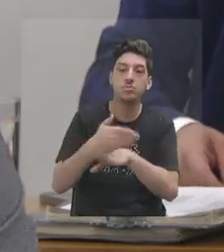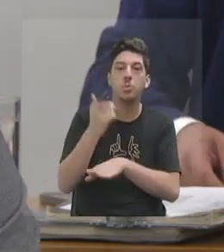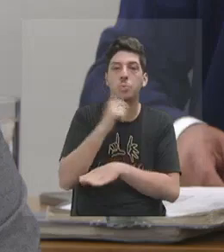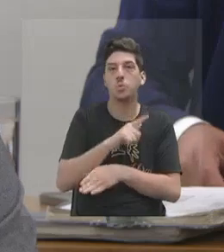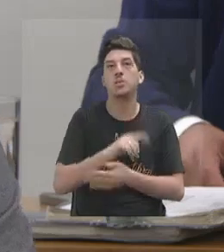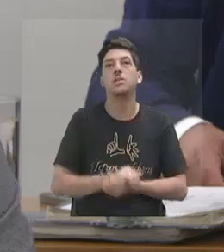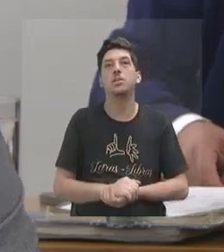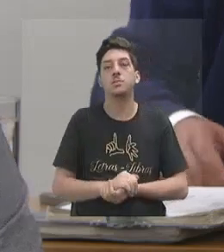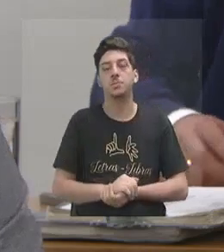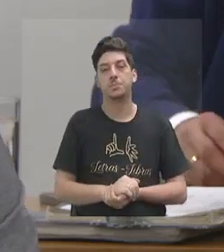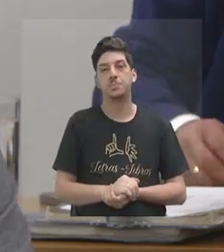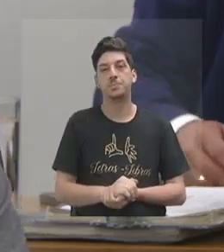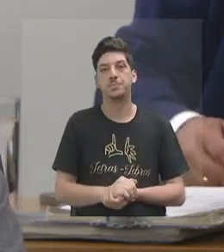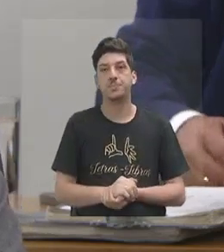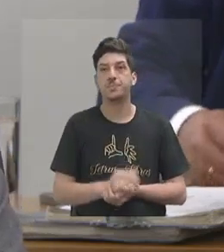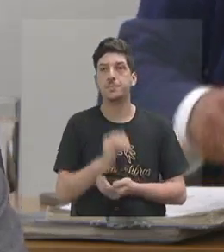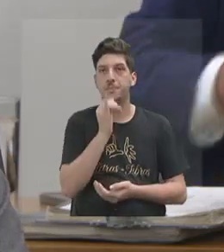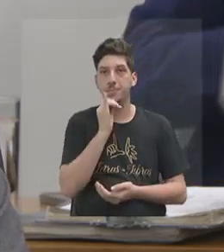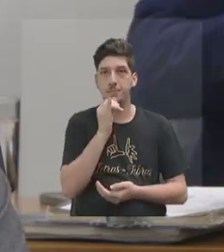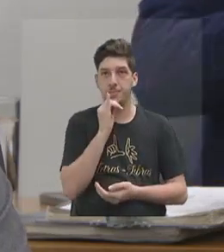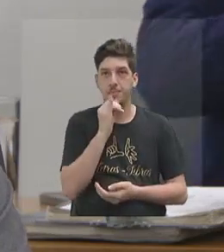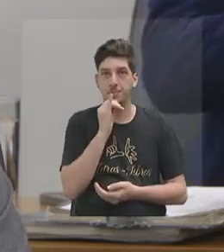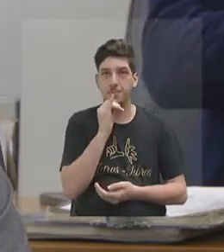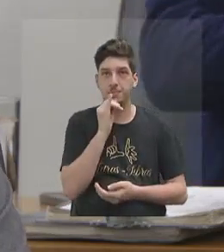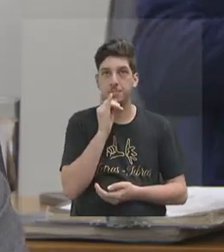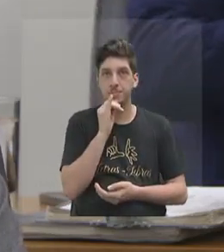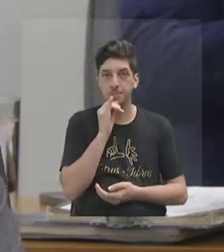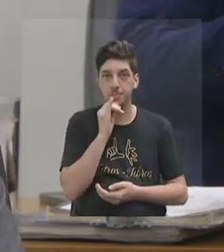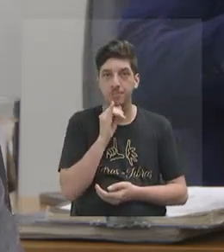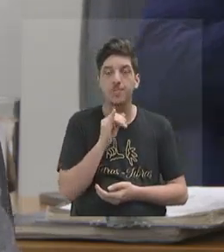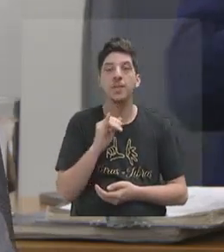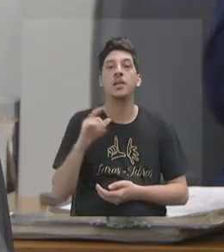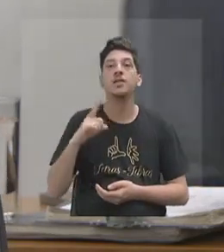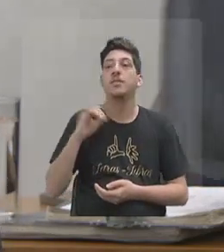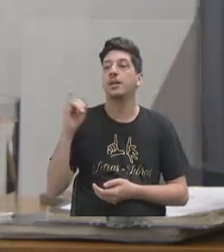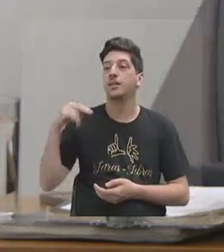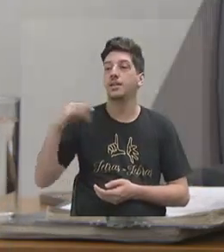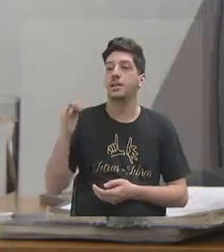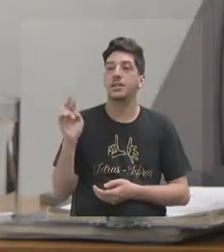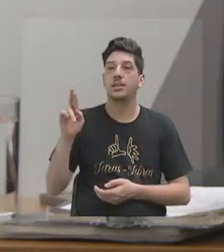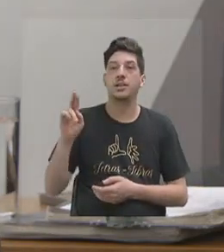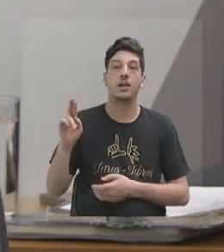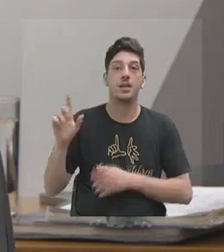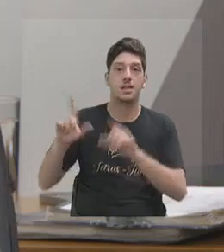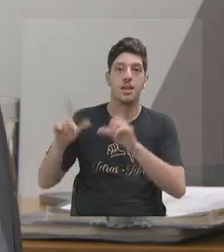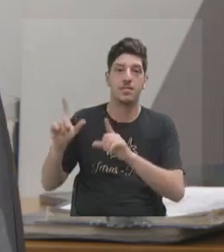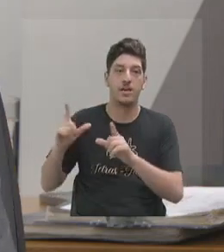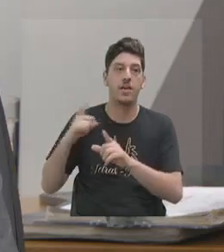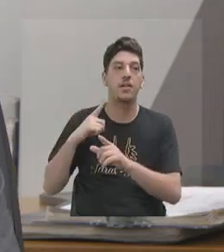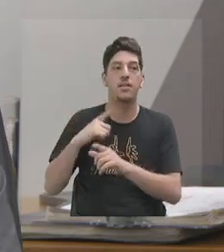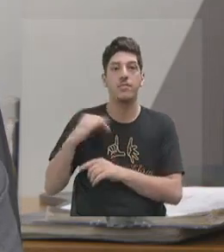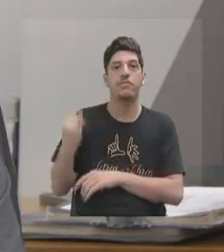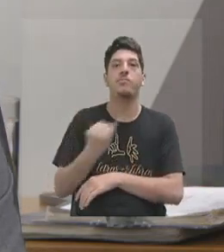Como, por exemplo, essa questão da NTV, que foi a primeira vez que entrou como cabeça de rede. Então,